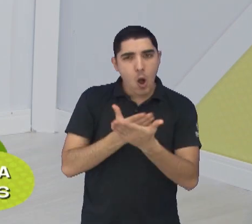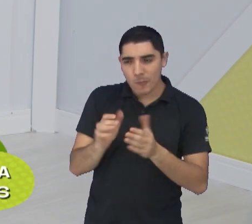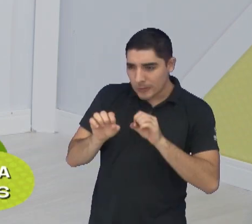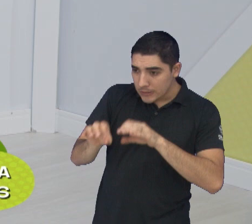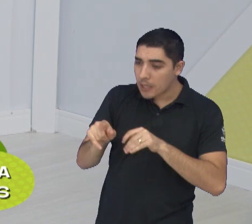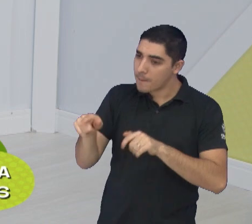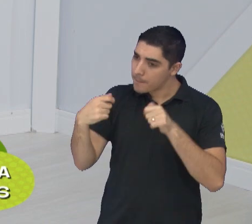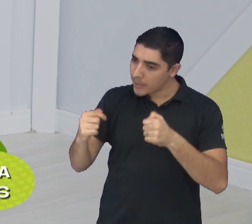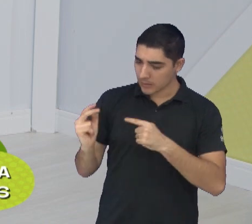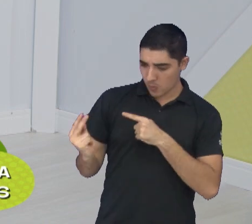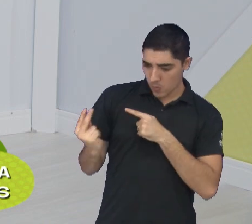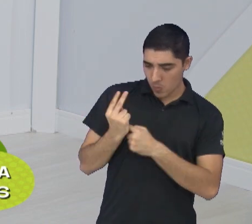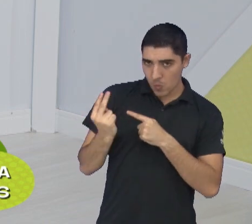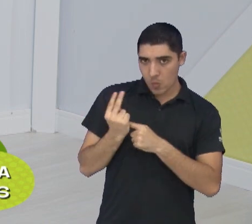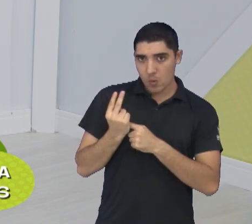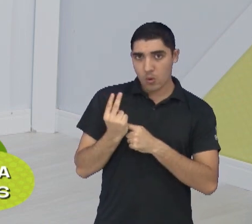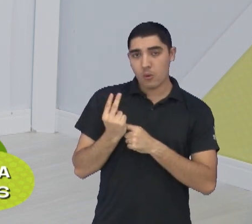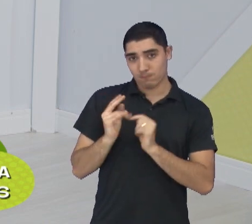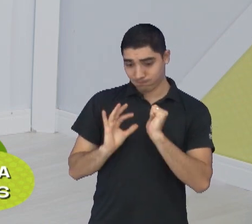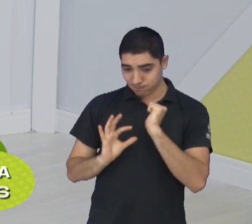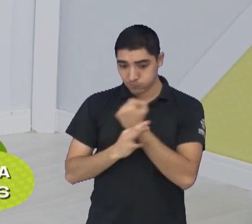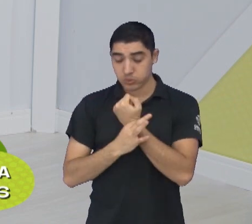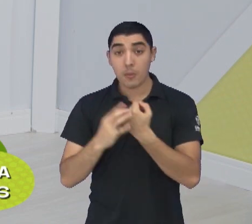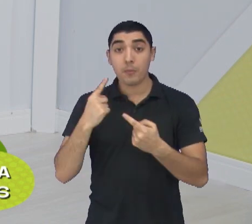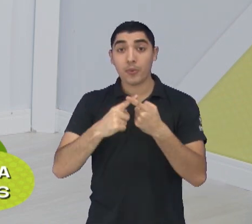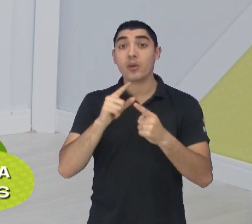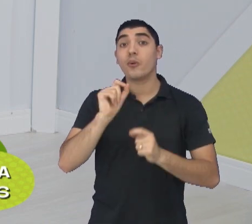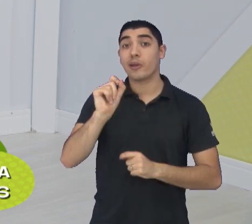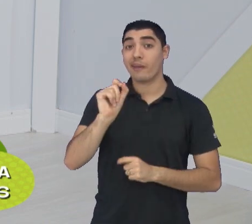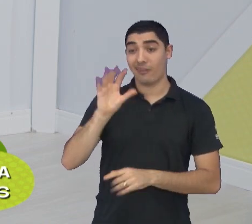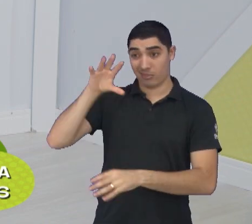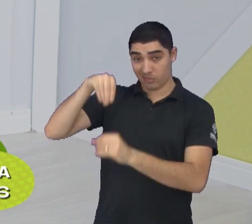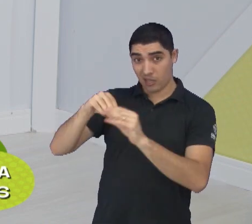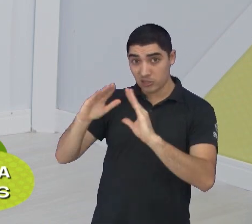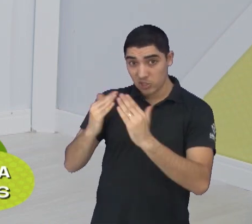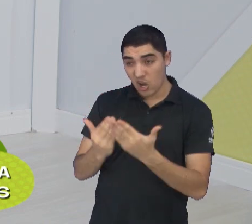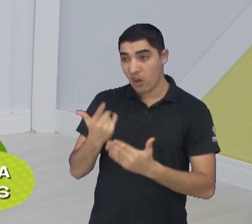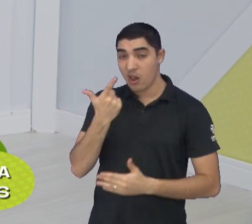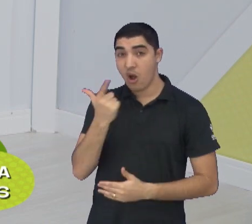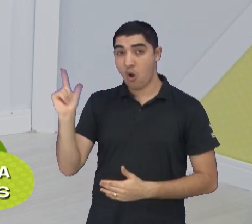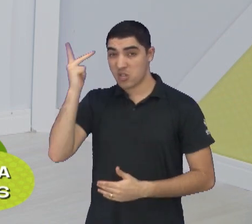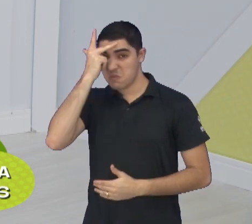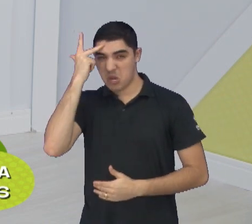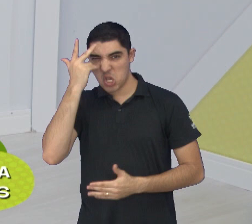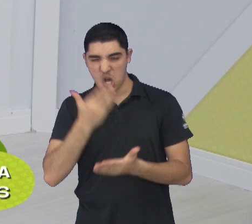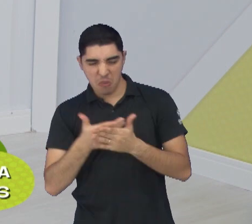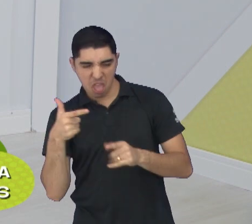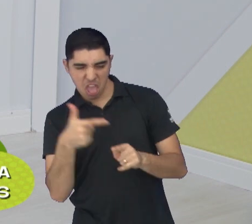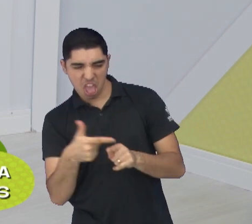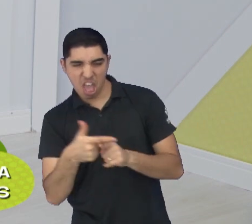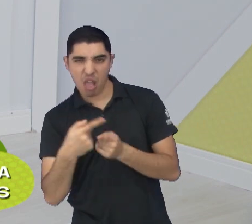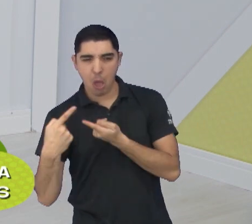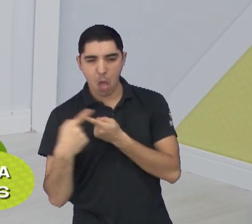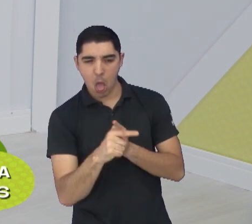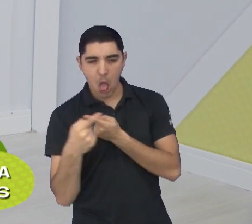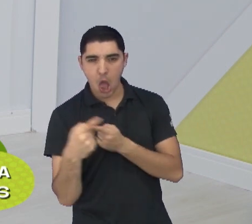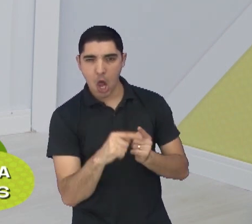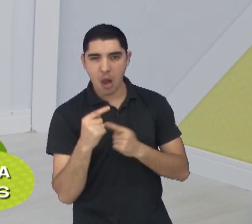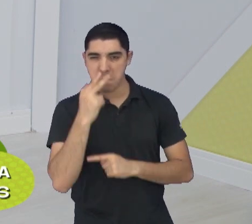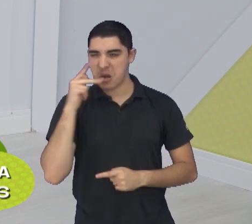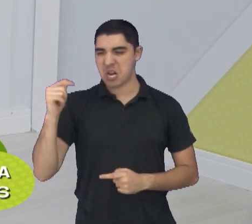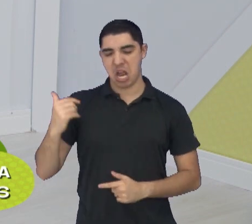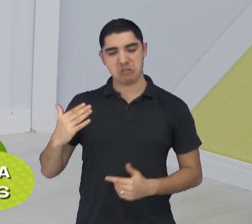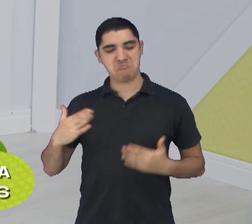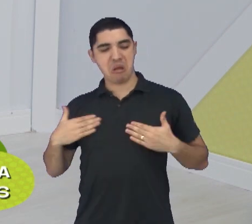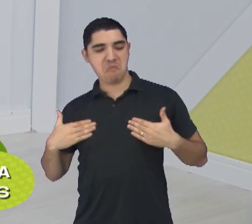defesa pessoal a ela pra se defender dos chamados valentões. E o que seria apenas uma forma, até mesmo,